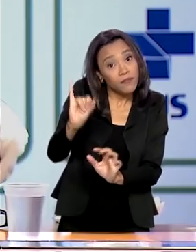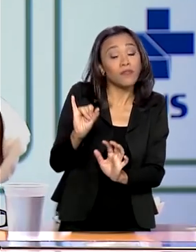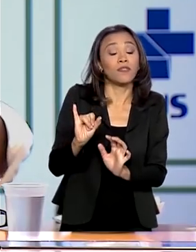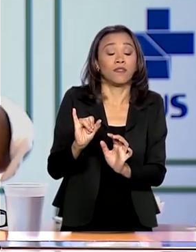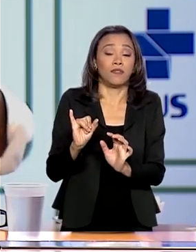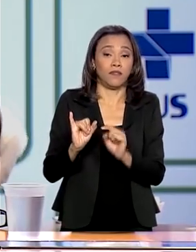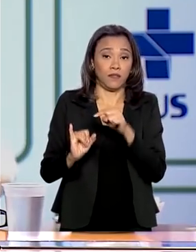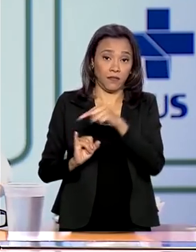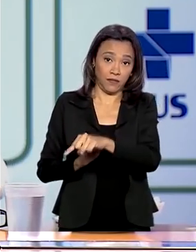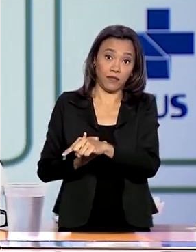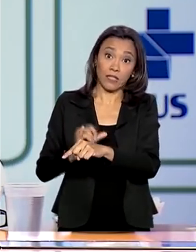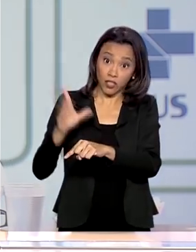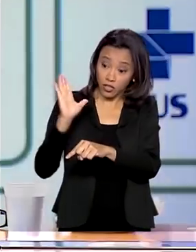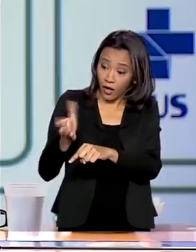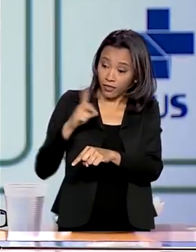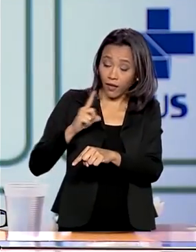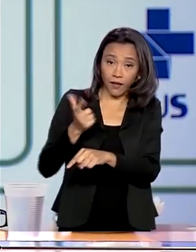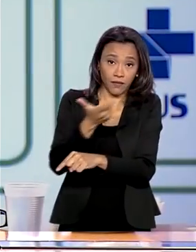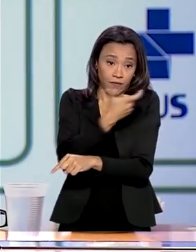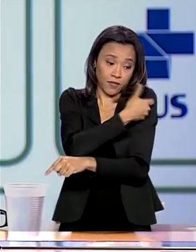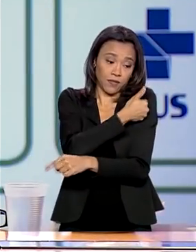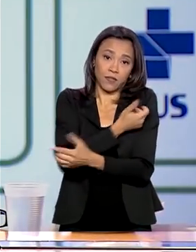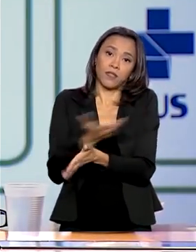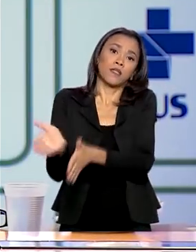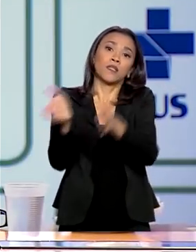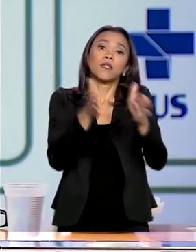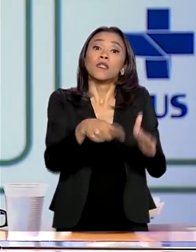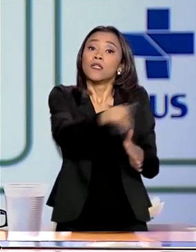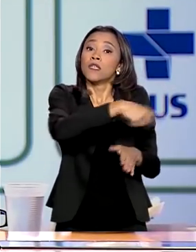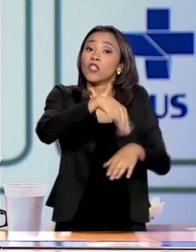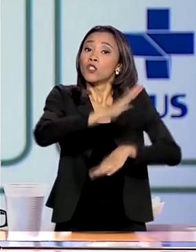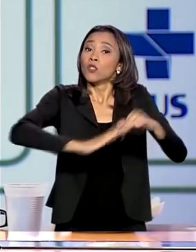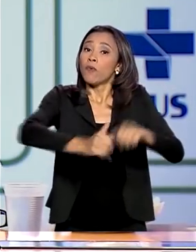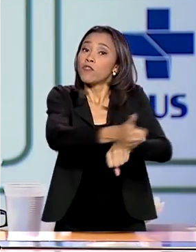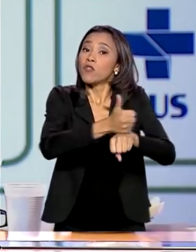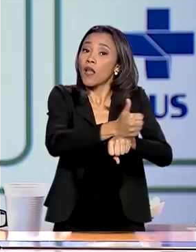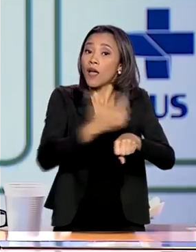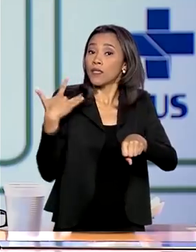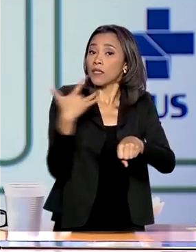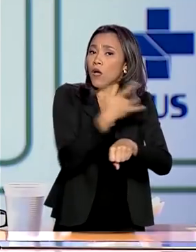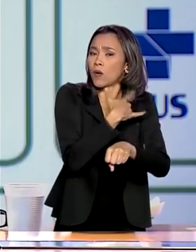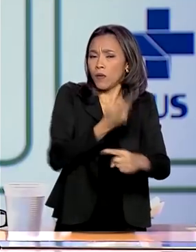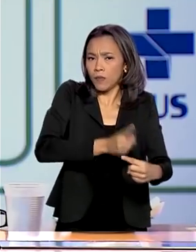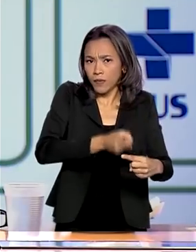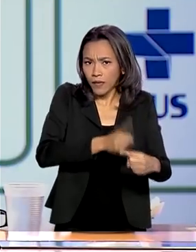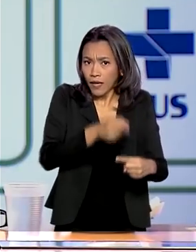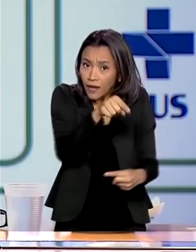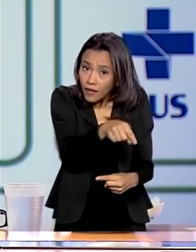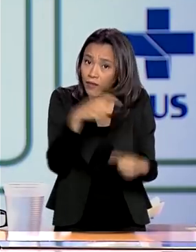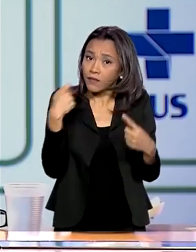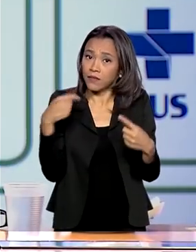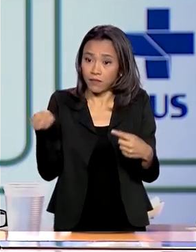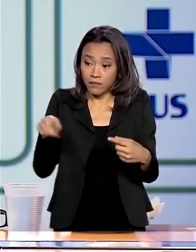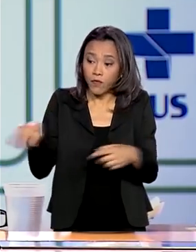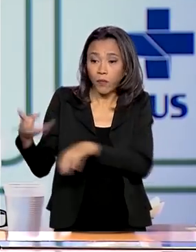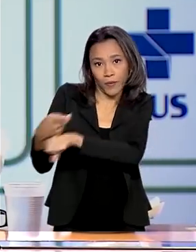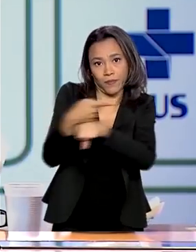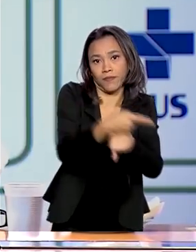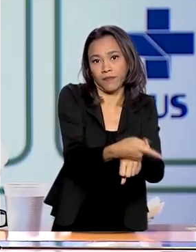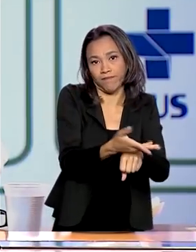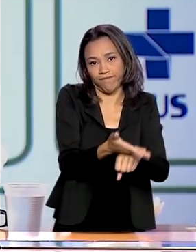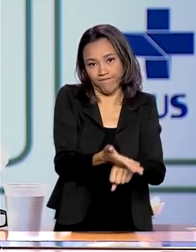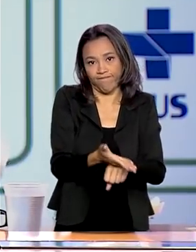aquele que eu já tenho a vacina. E os profissionais de saúde, por quê? Porque eu necessito dos profissionais de saúde